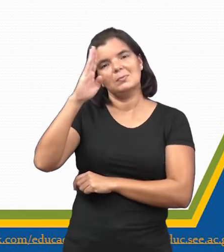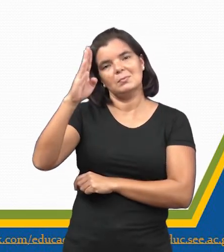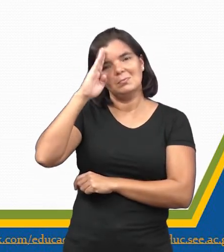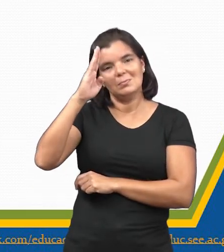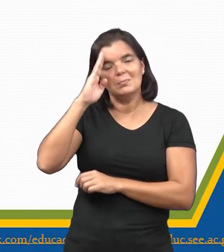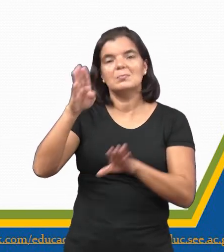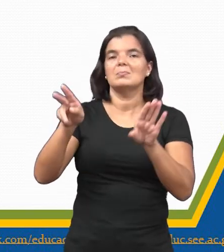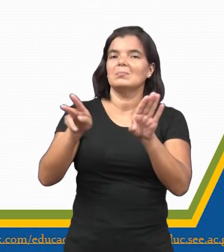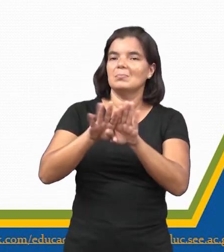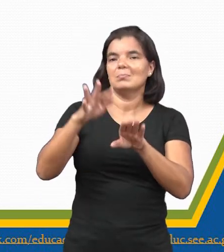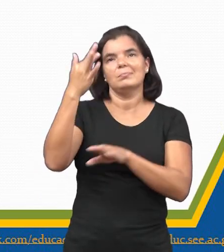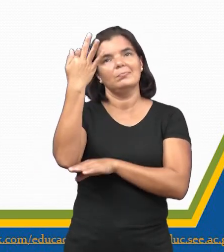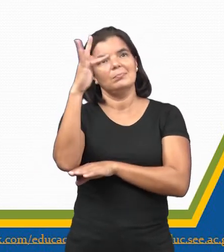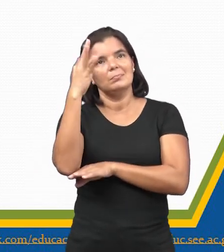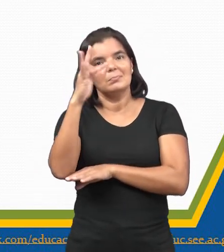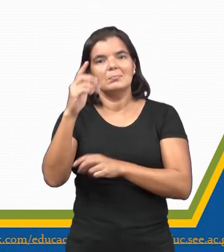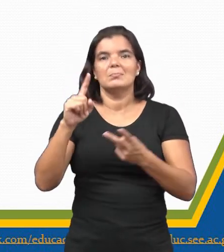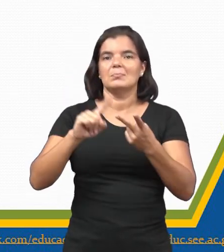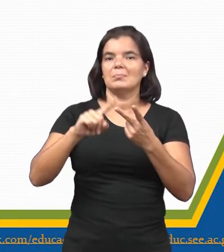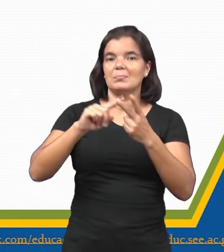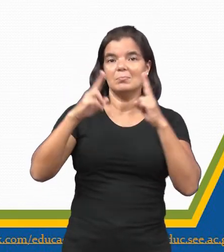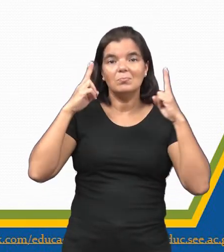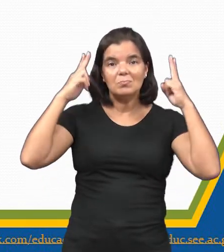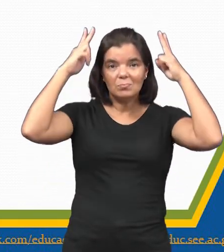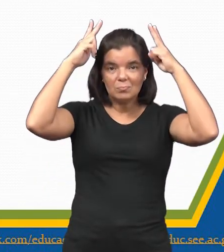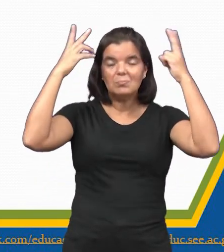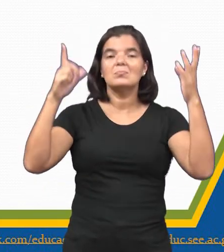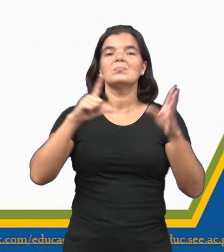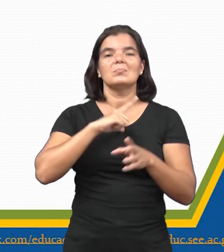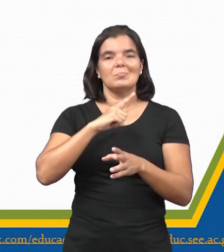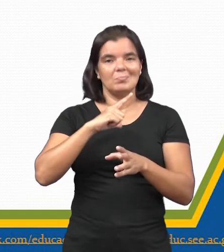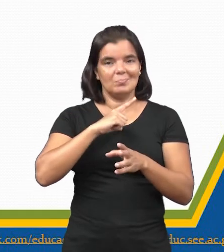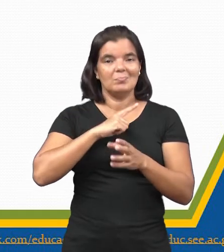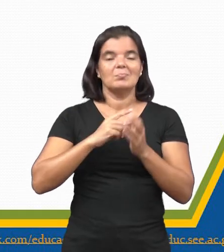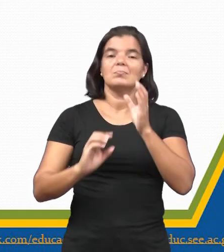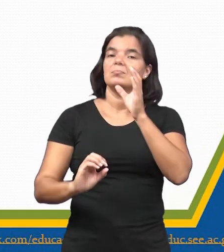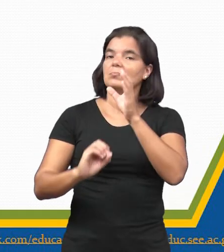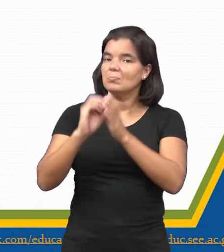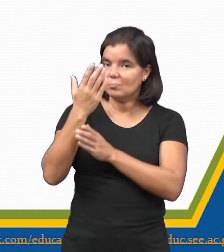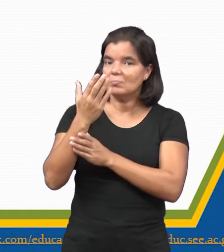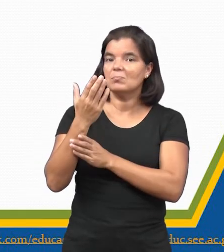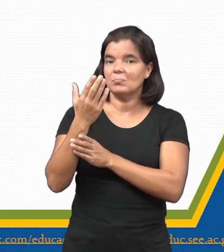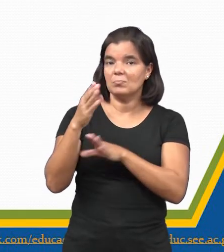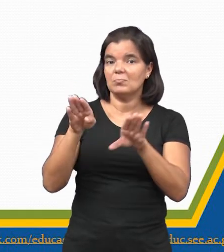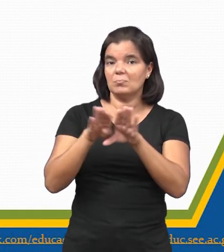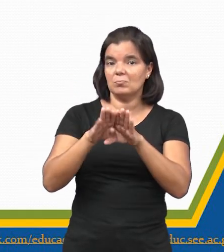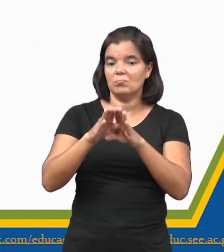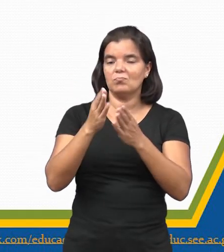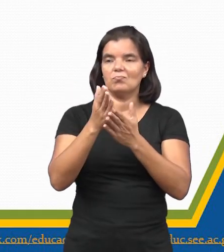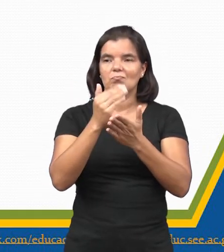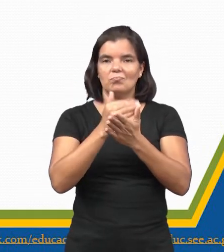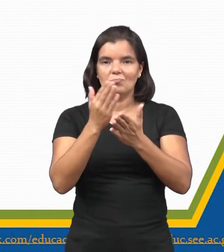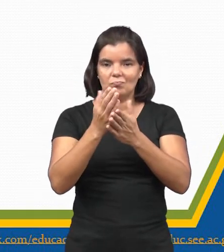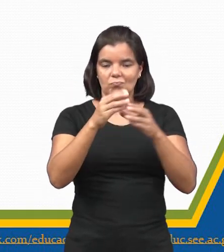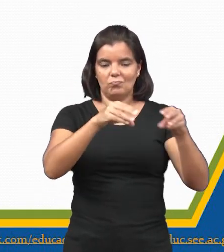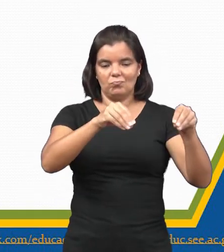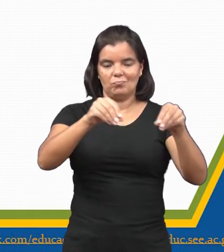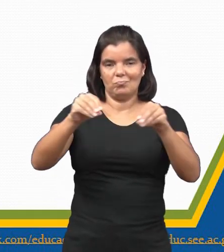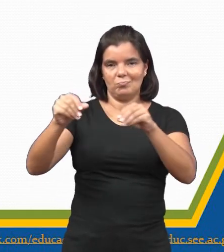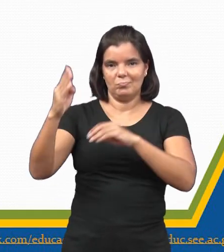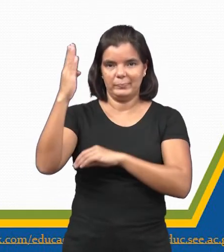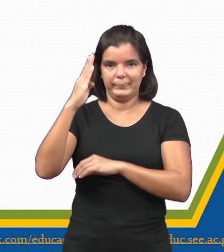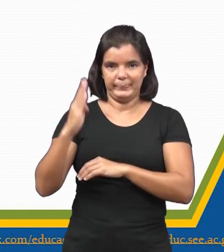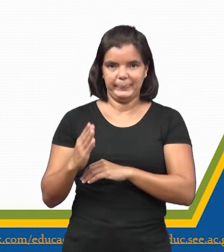litorâneas, como os franceses, os holandeses. Então, houve essa criação das capitanias hereditárias, dividindo o território